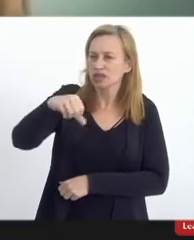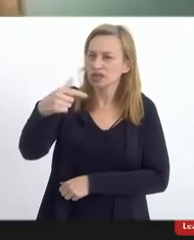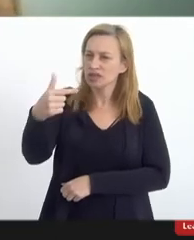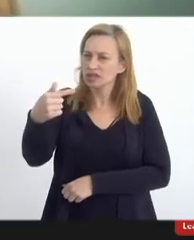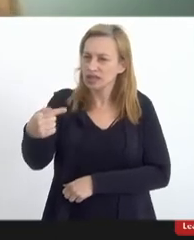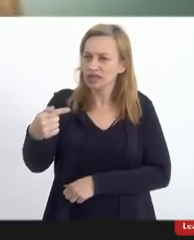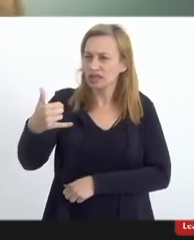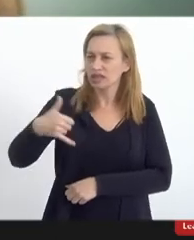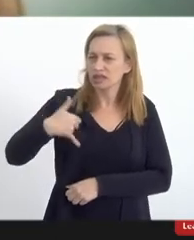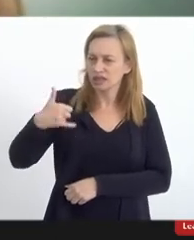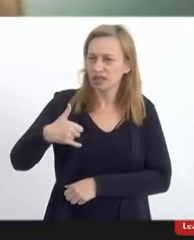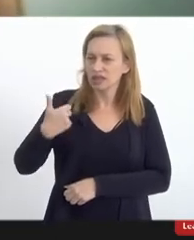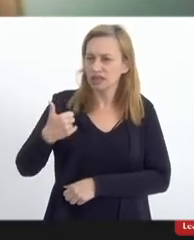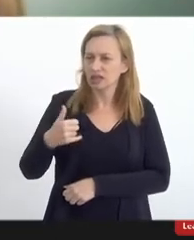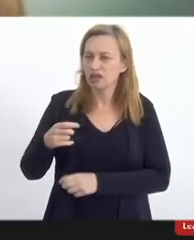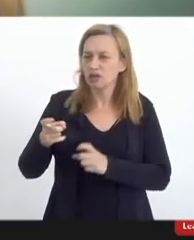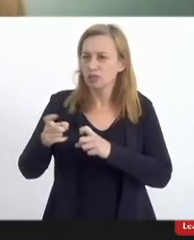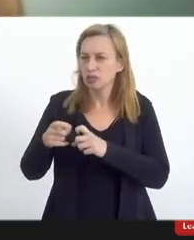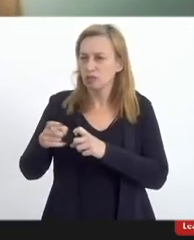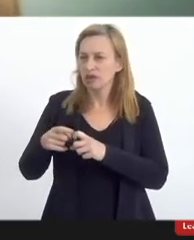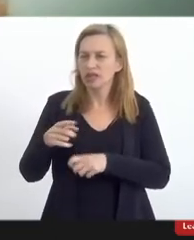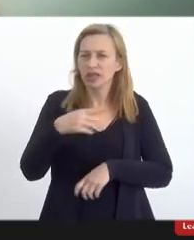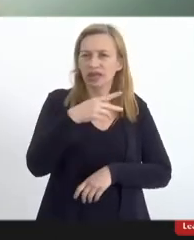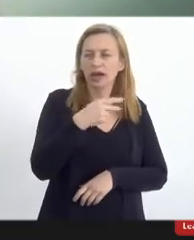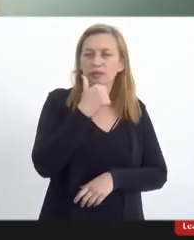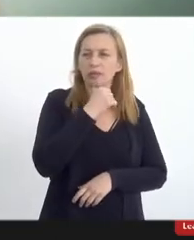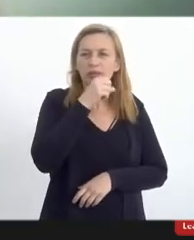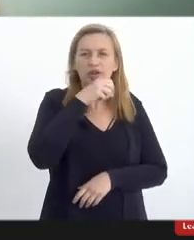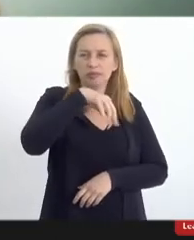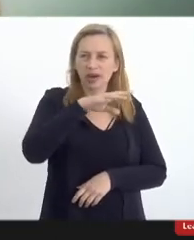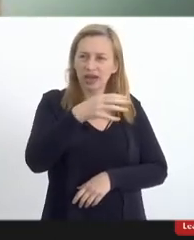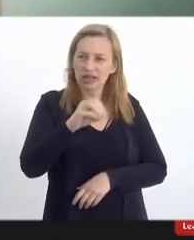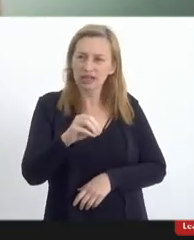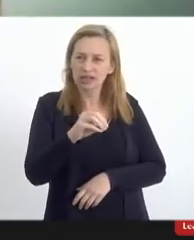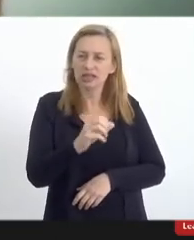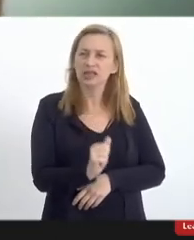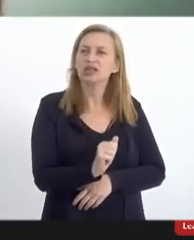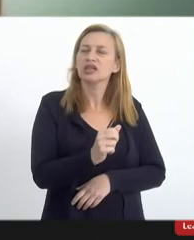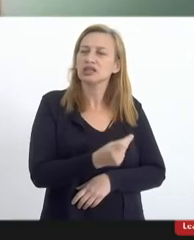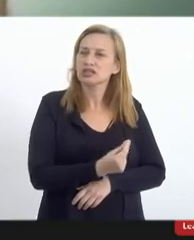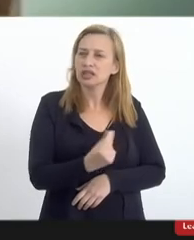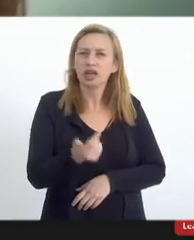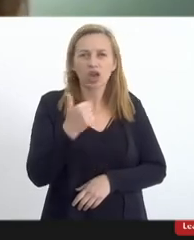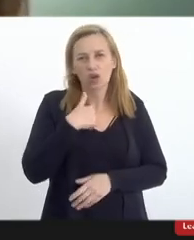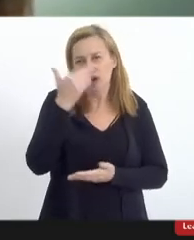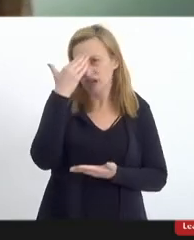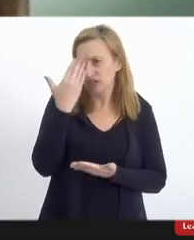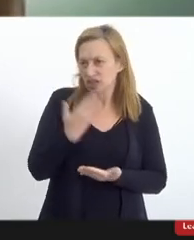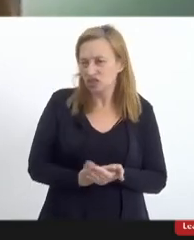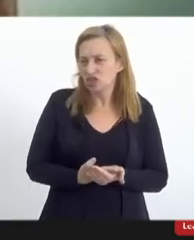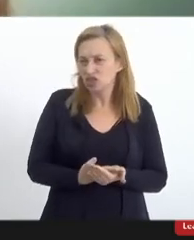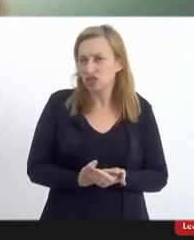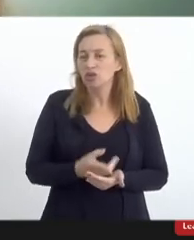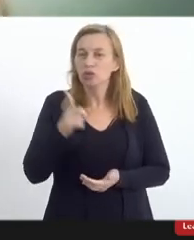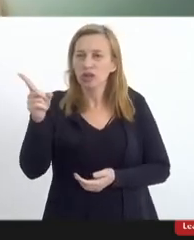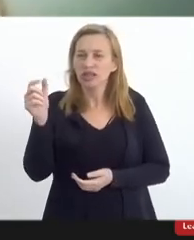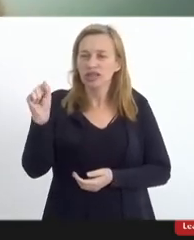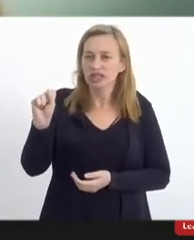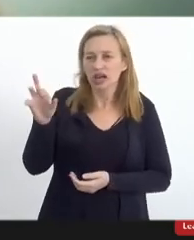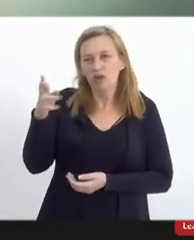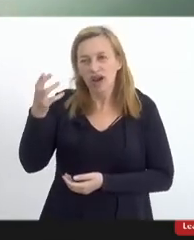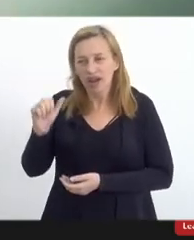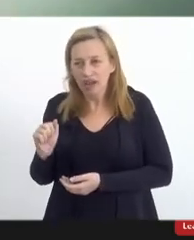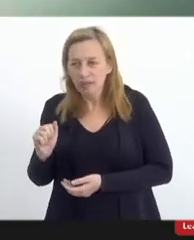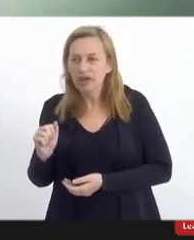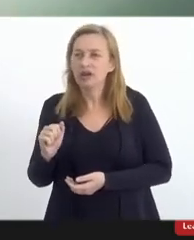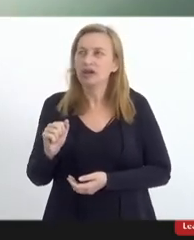médica e a mãe Márcia de OEA também não está mais conosco acredito eu que como ela está em Sacoalema deva